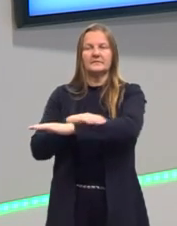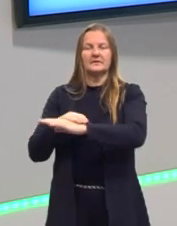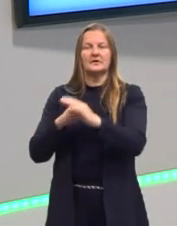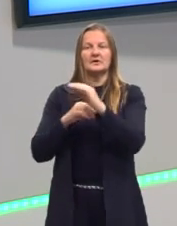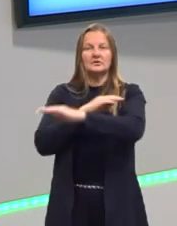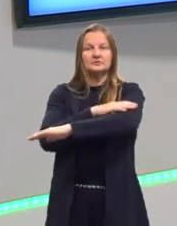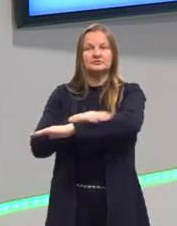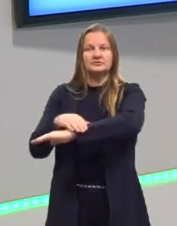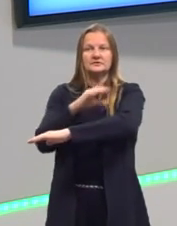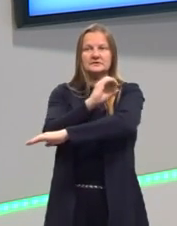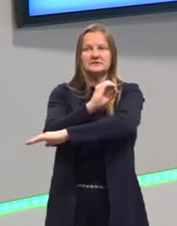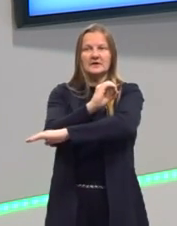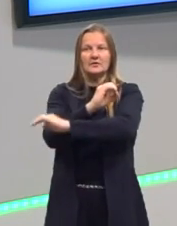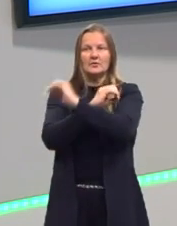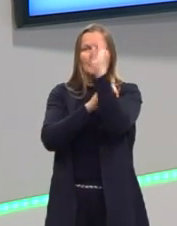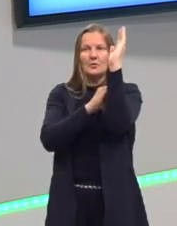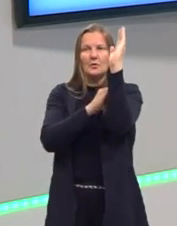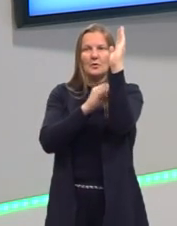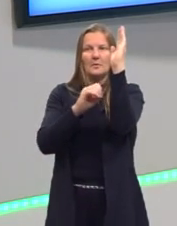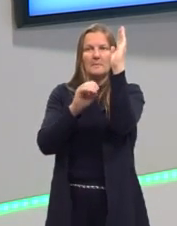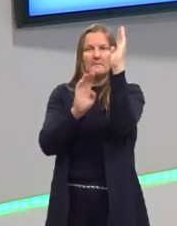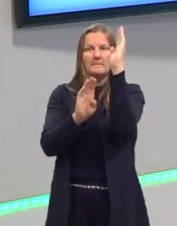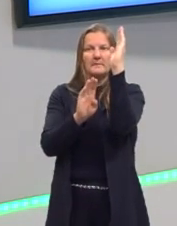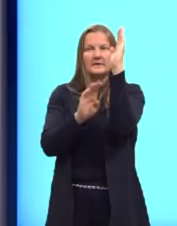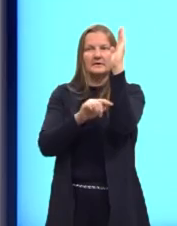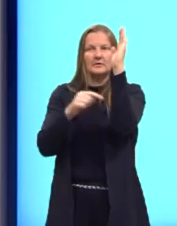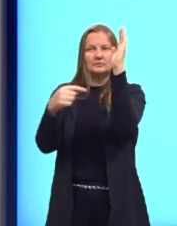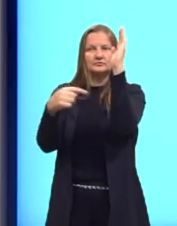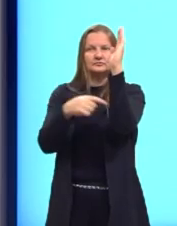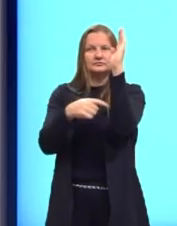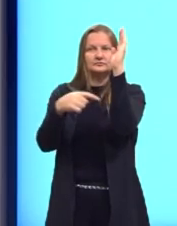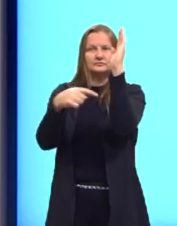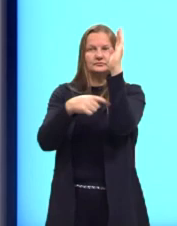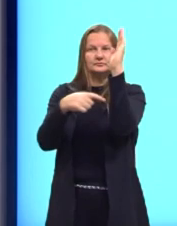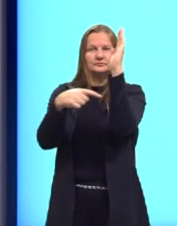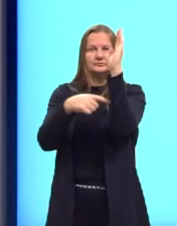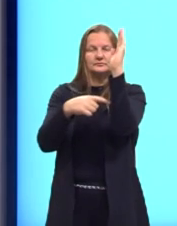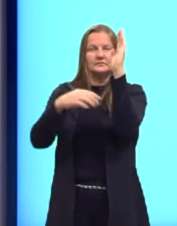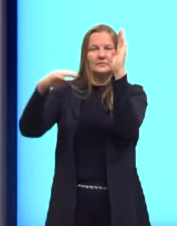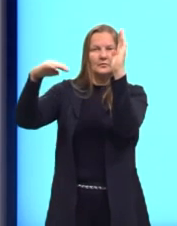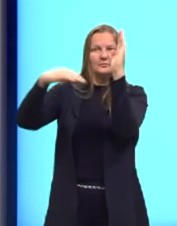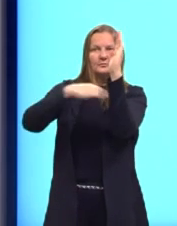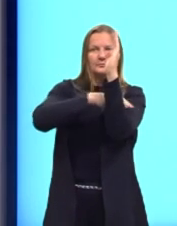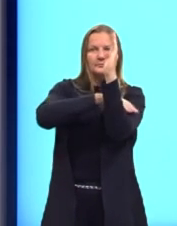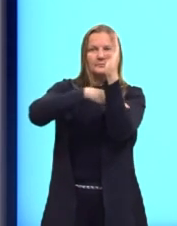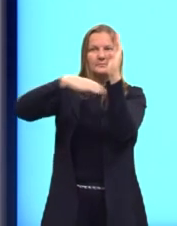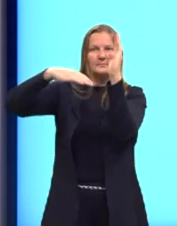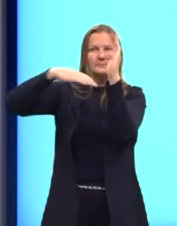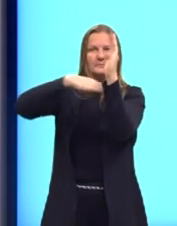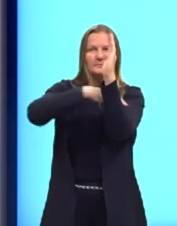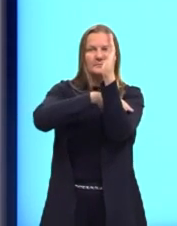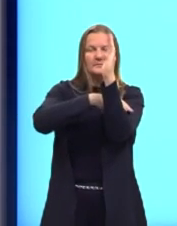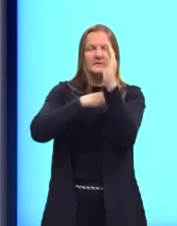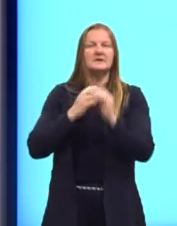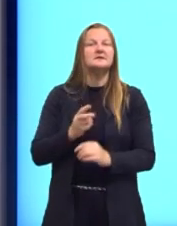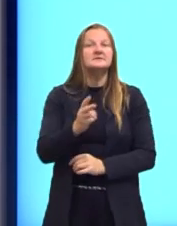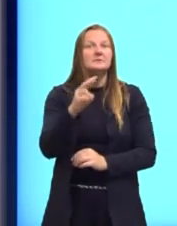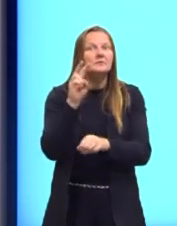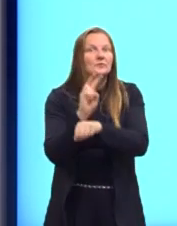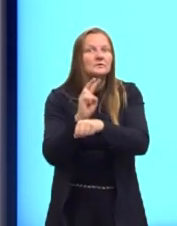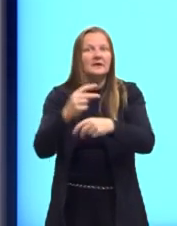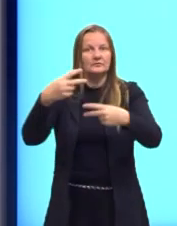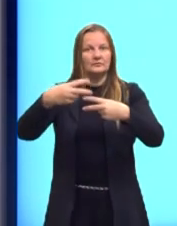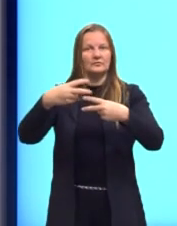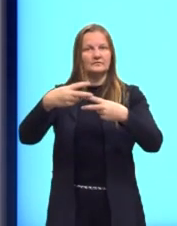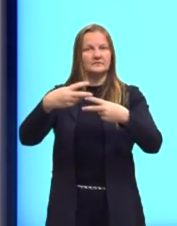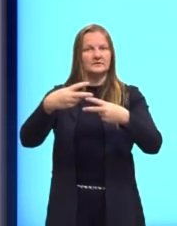0 e B sendo ali o ponto onde ele corta o eixo y, tá? Então é importante nós sempre cuidarmos dos